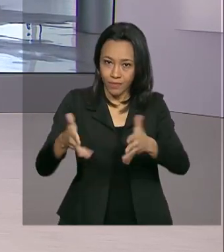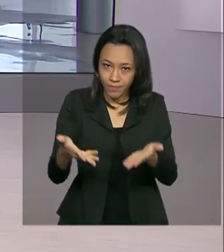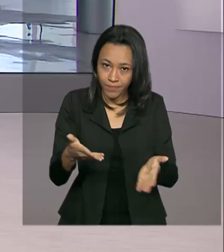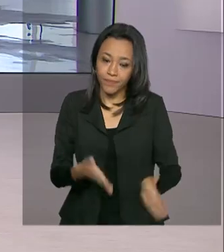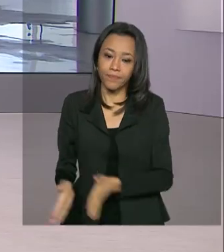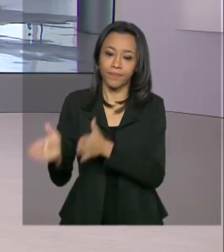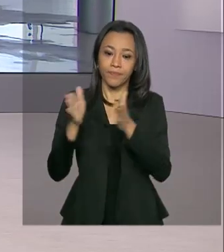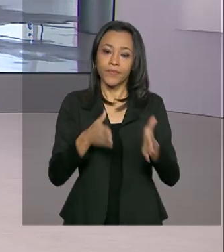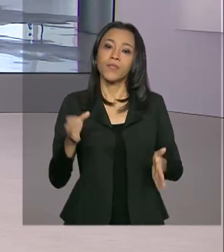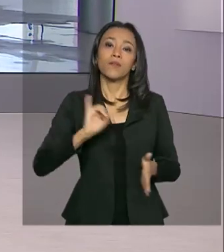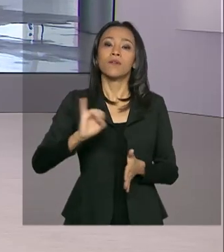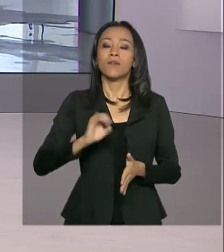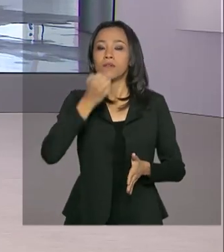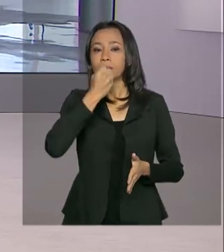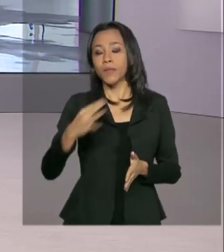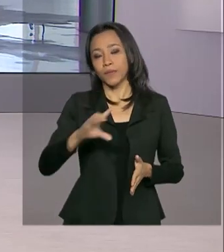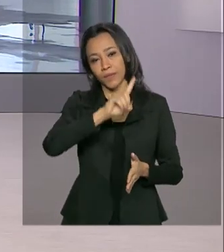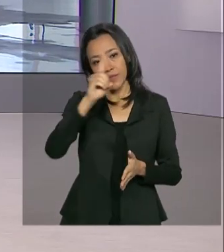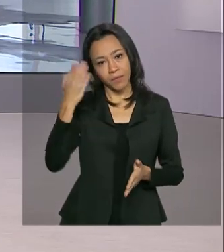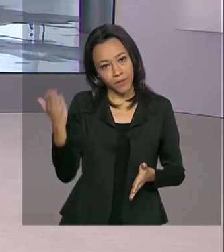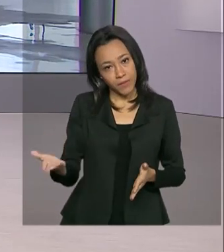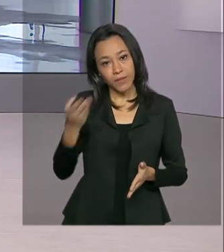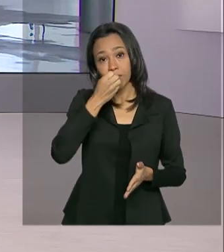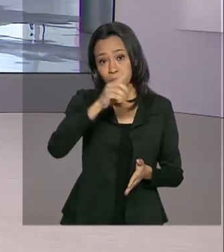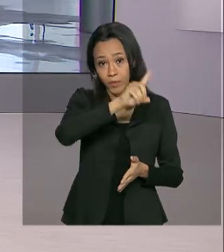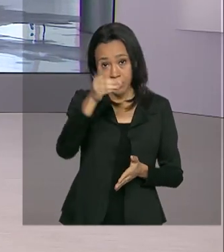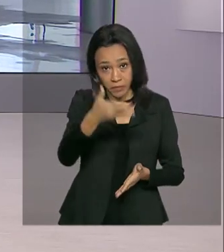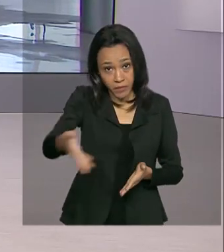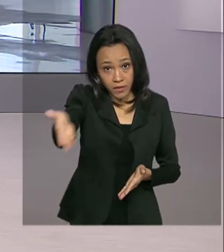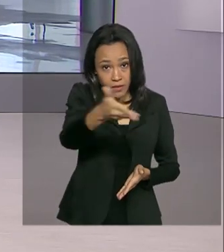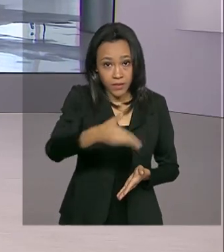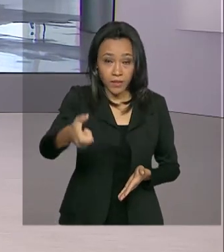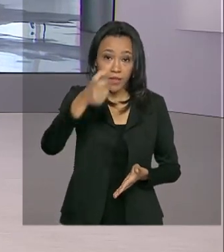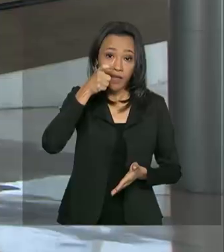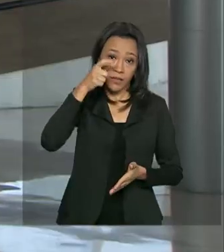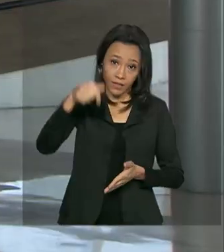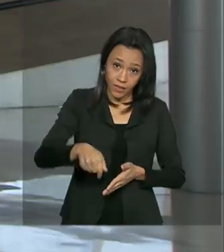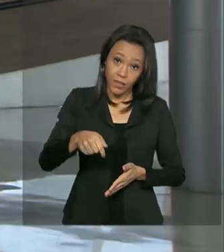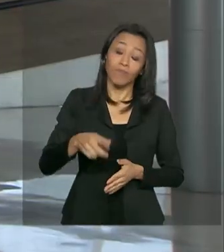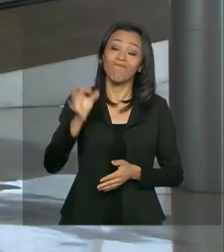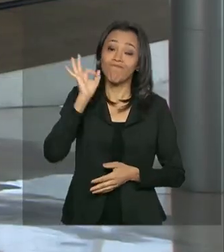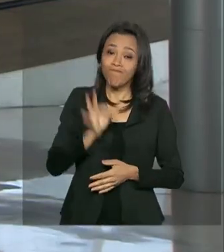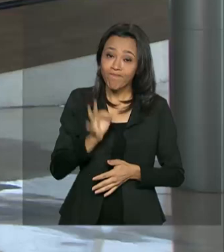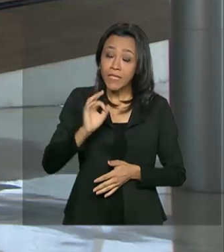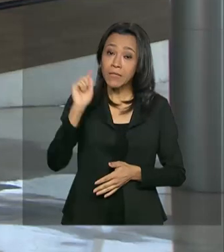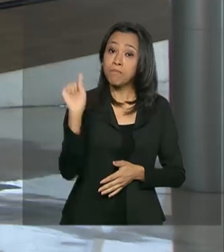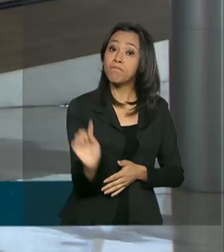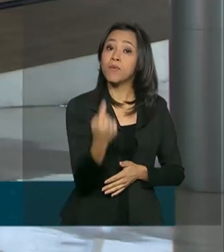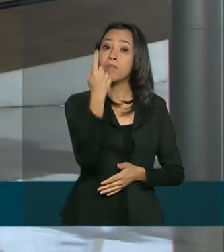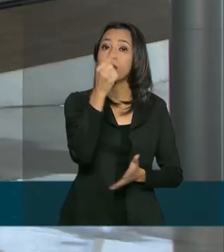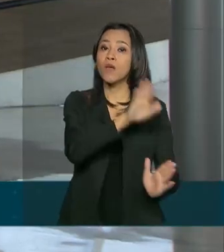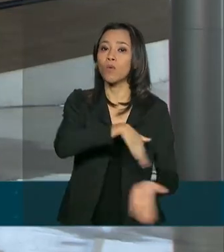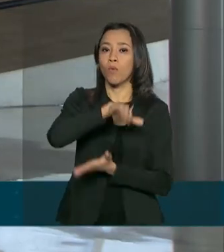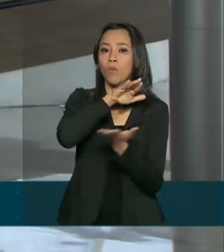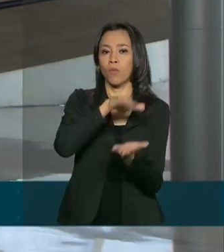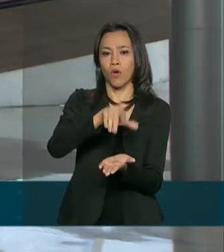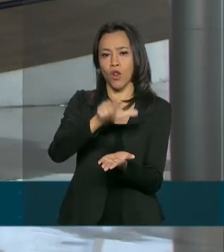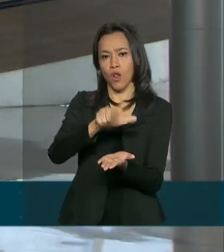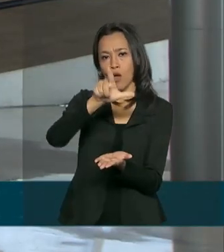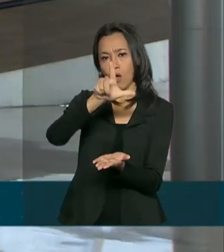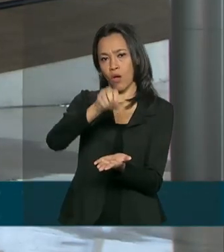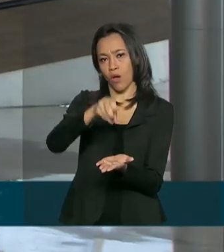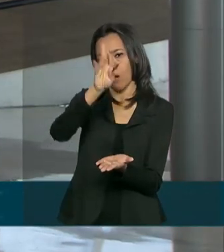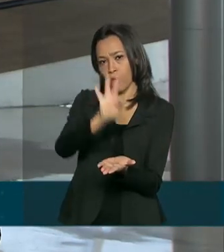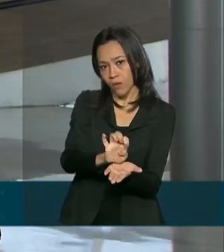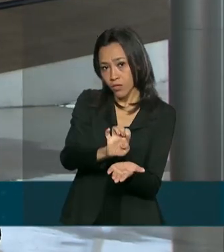Oi, Renata. Bom dia para você. Bom dia para você que acompanha a TV Brasil. É isso mesmo, e nesse primeiro lote foram contemplados os